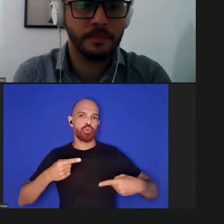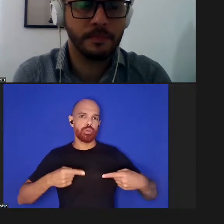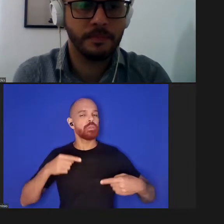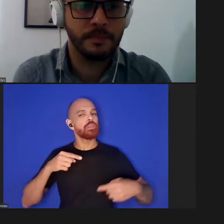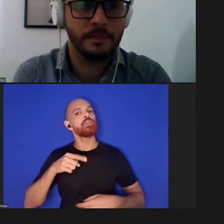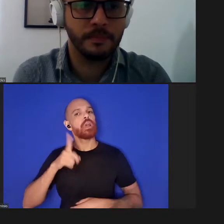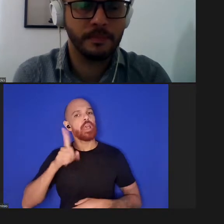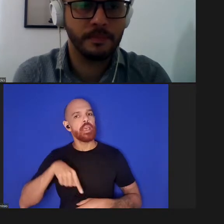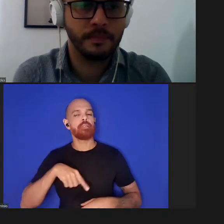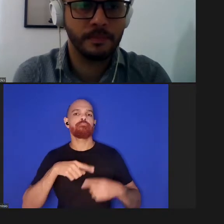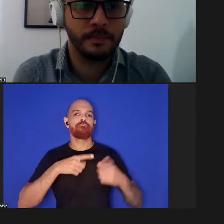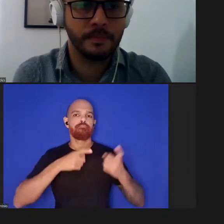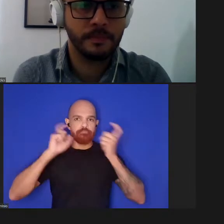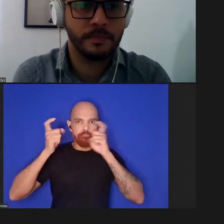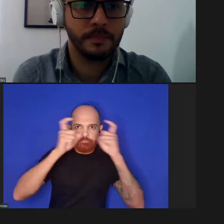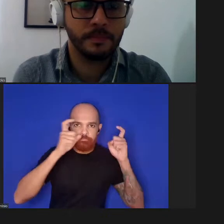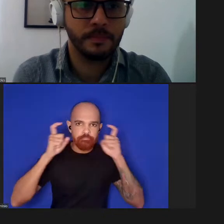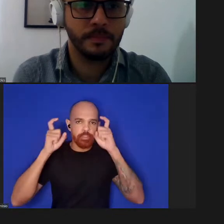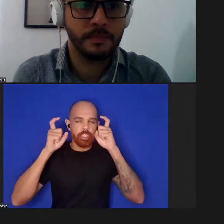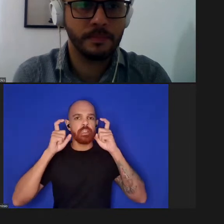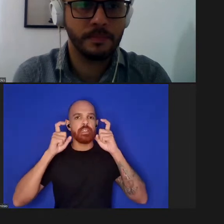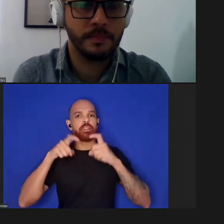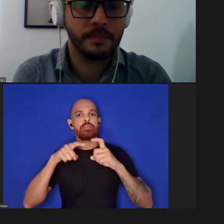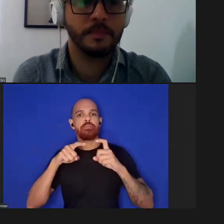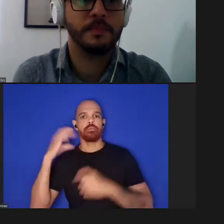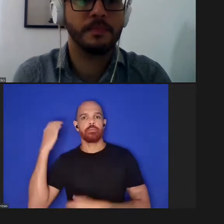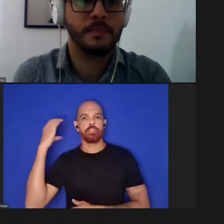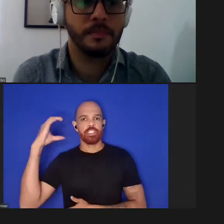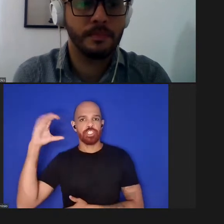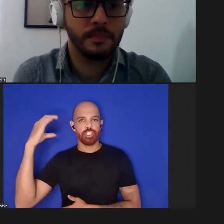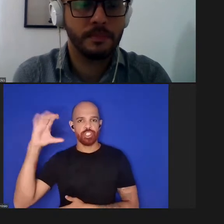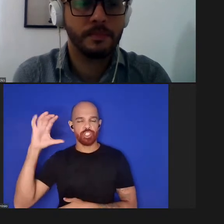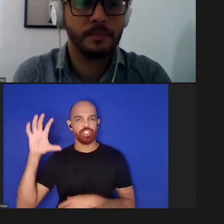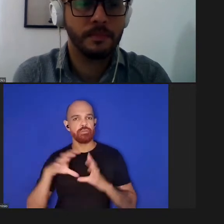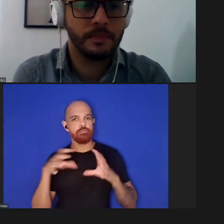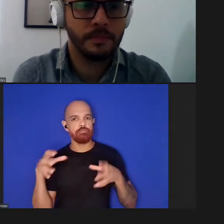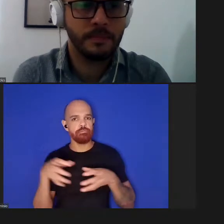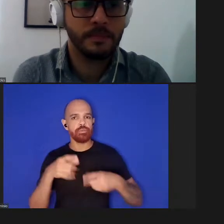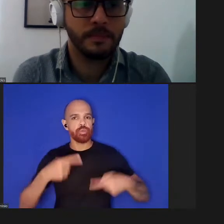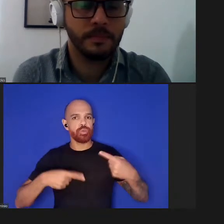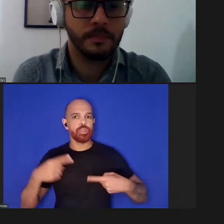entre os cientistas sem